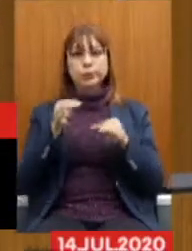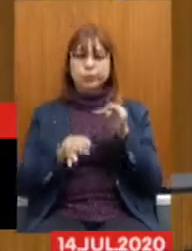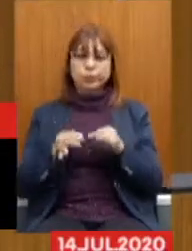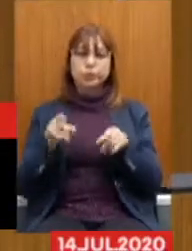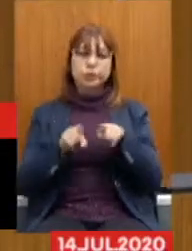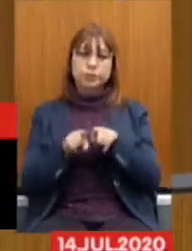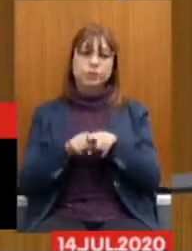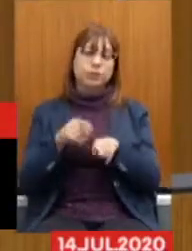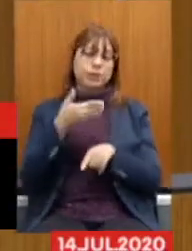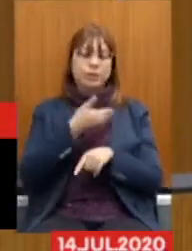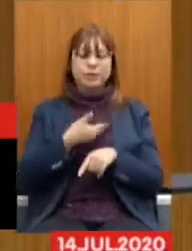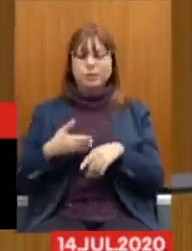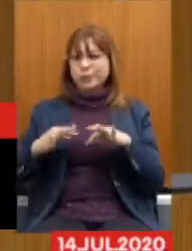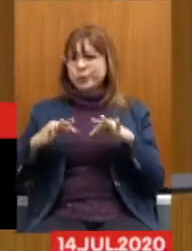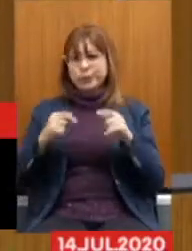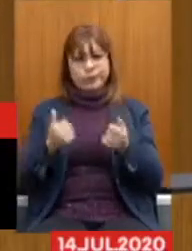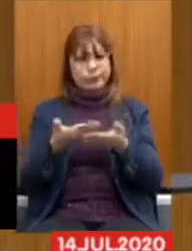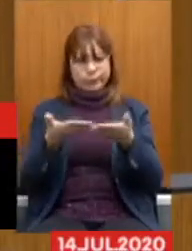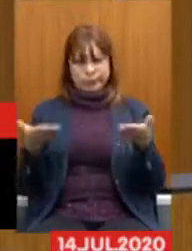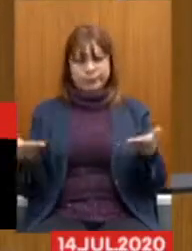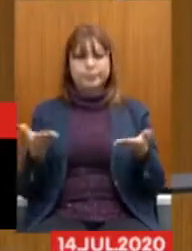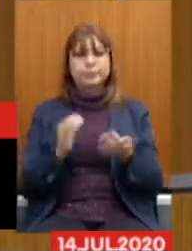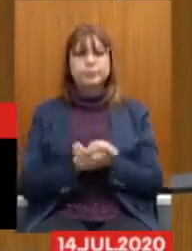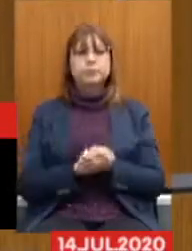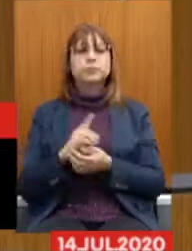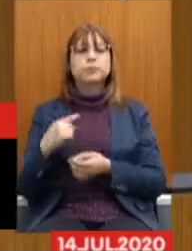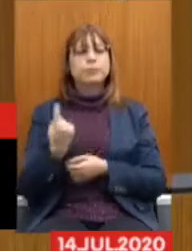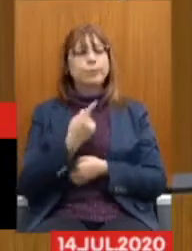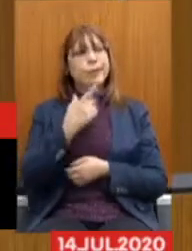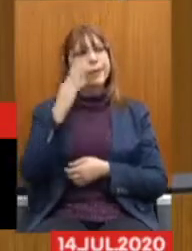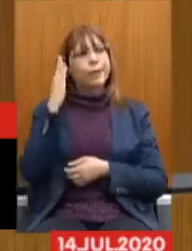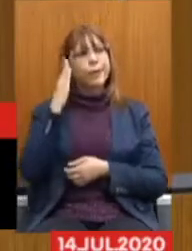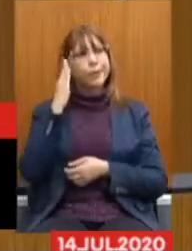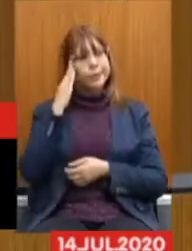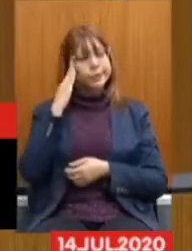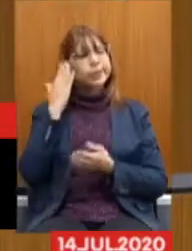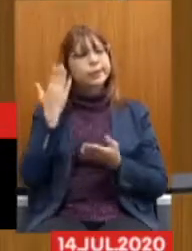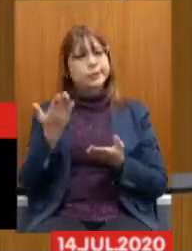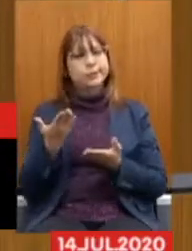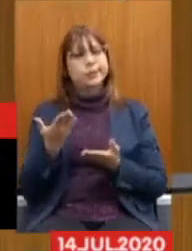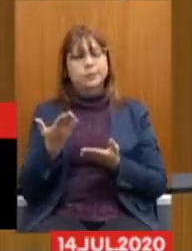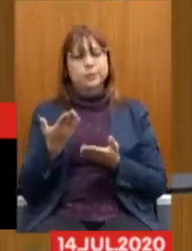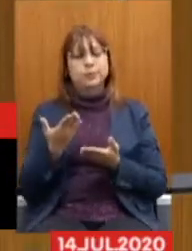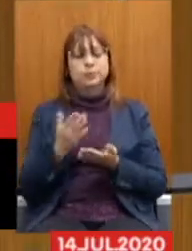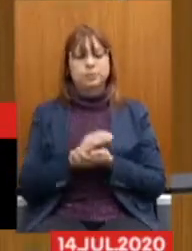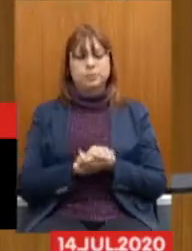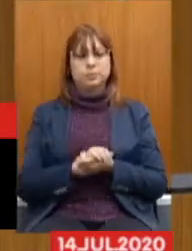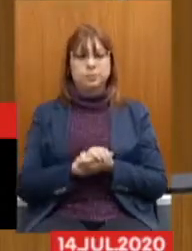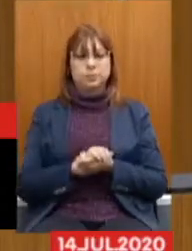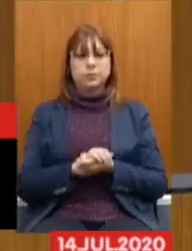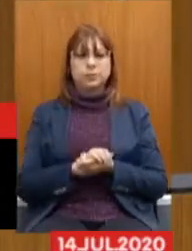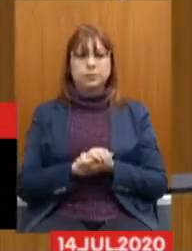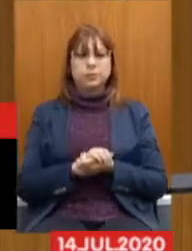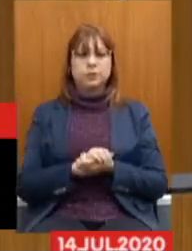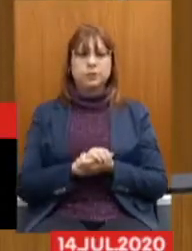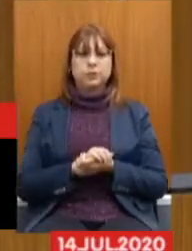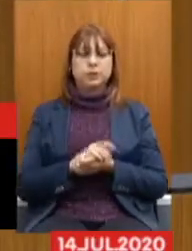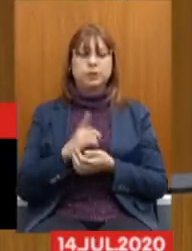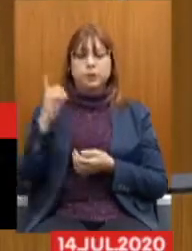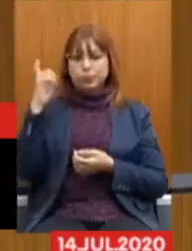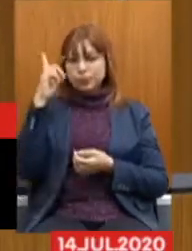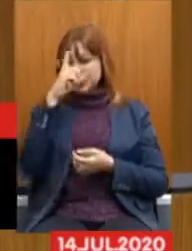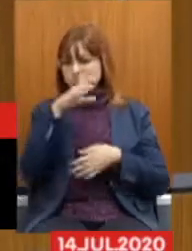público de um modo geral. A gente sabe que o acesso é bastante difícil,